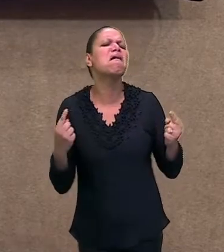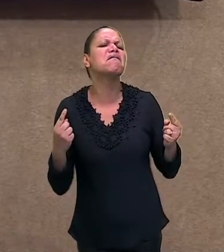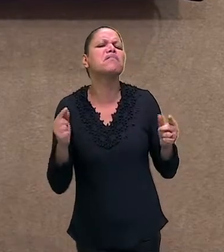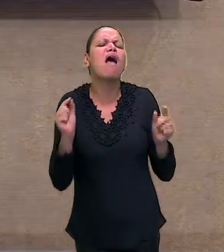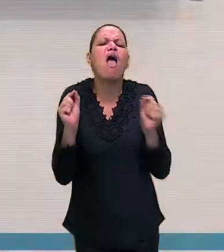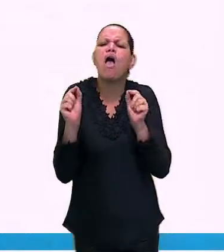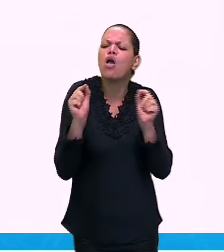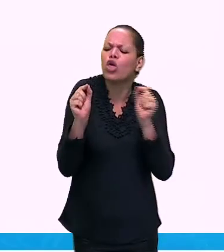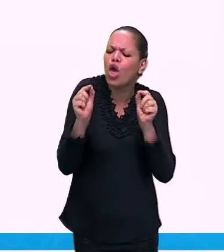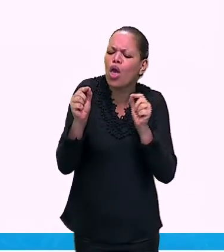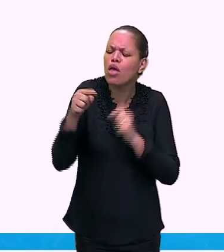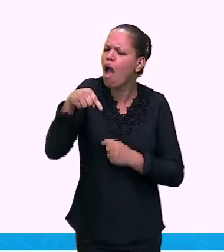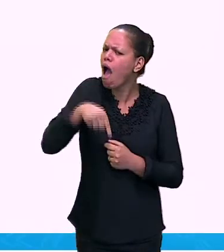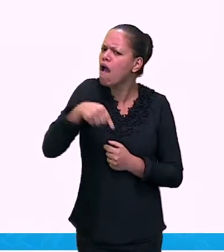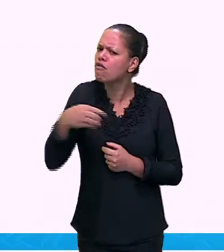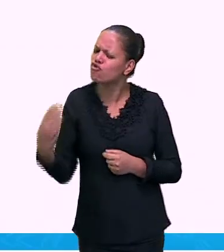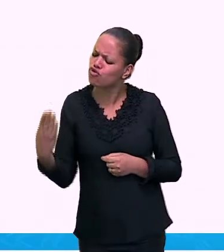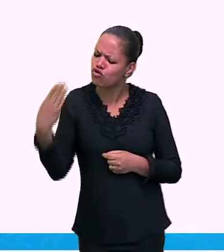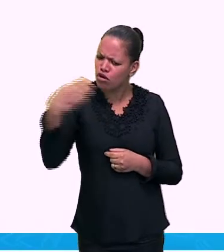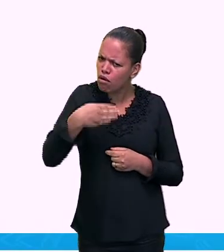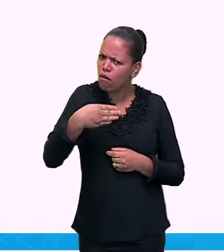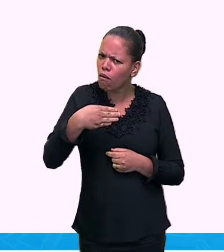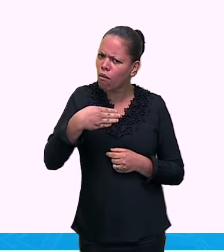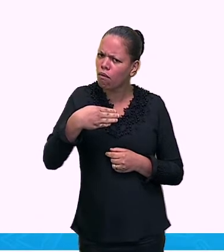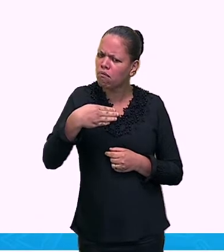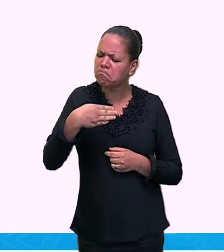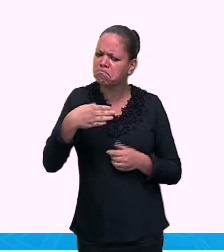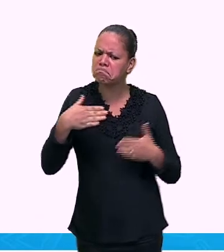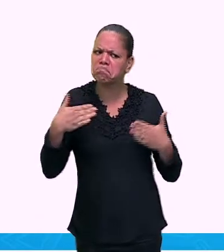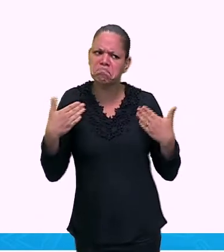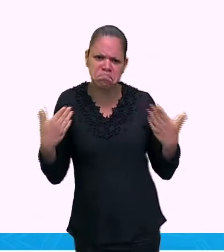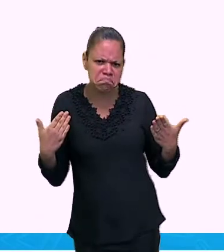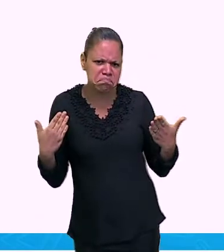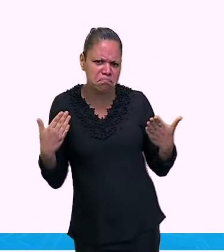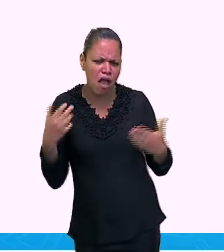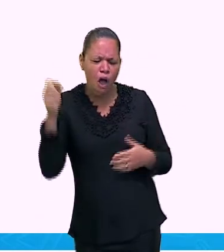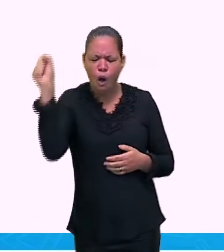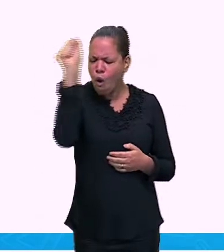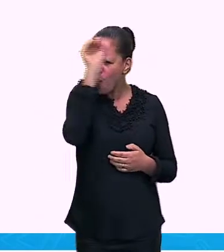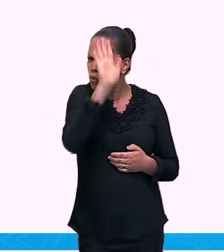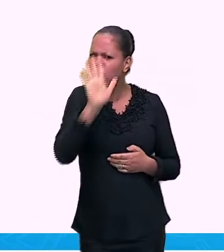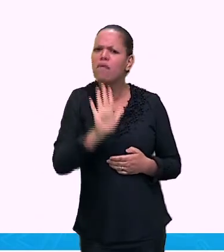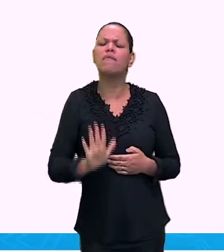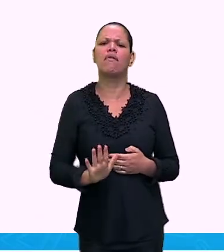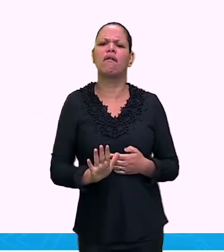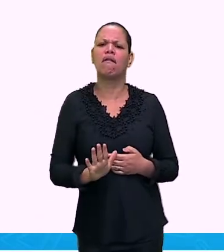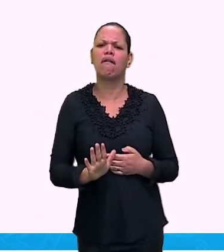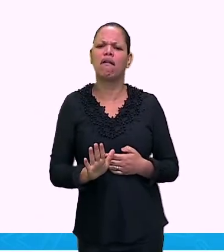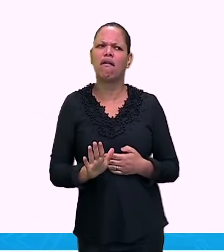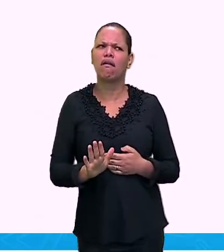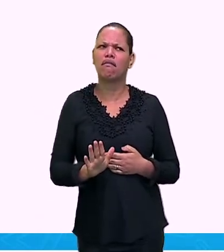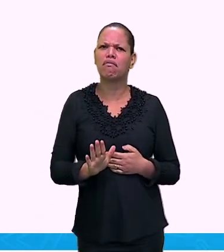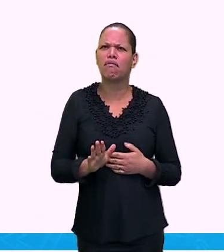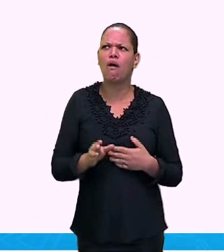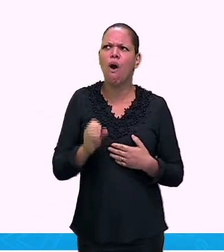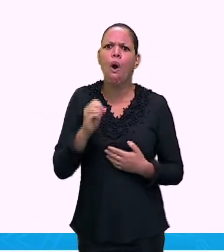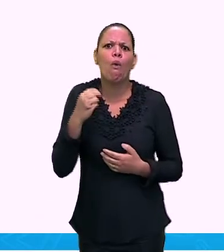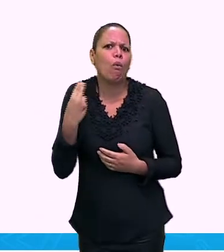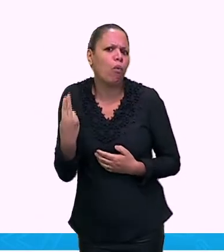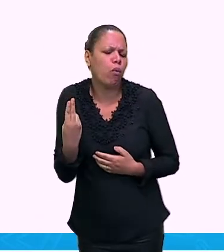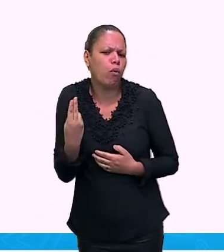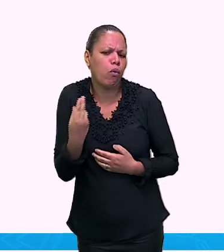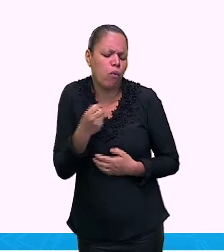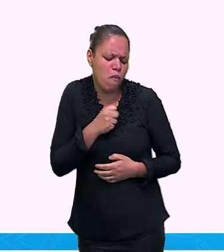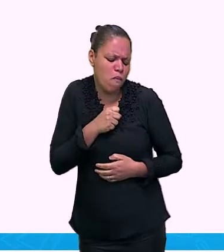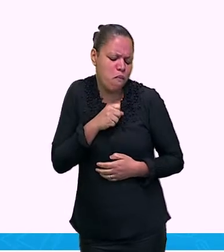foram os africanos? Os portugueses? Relembraram? Quem foi?